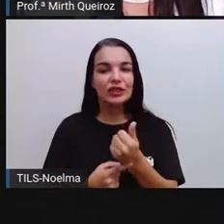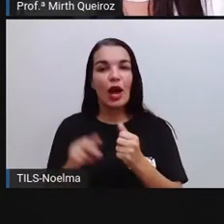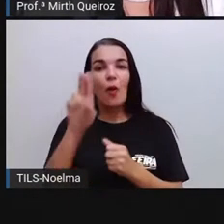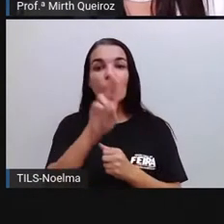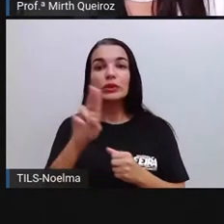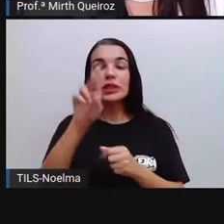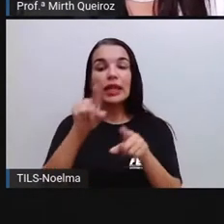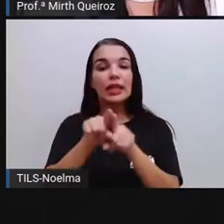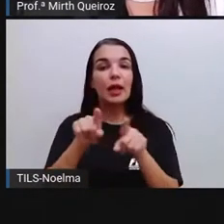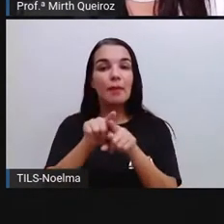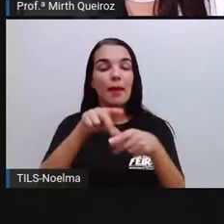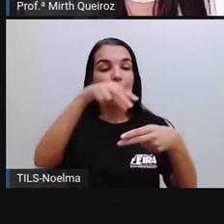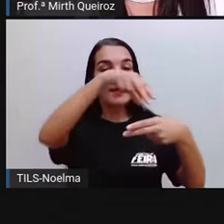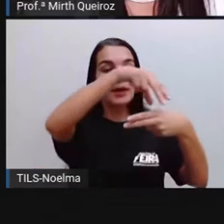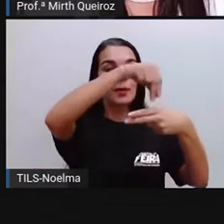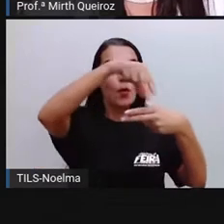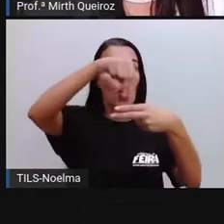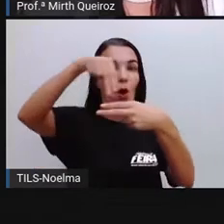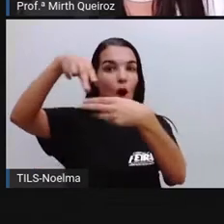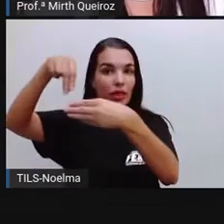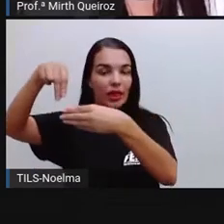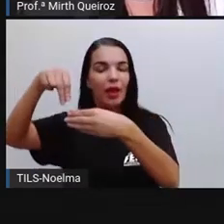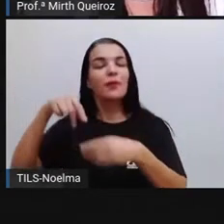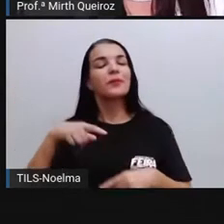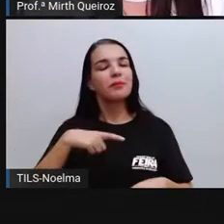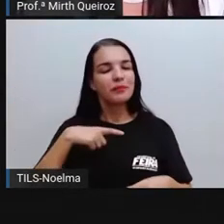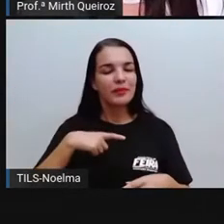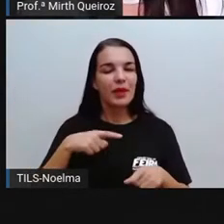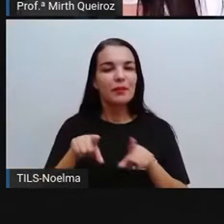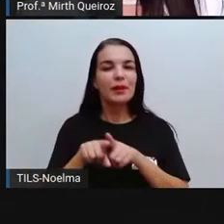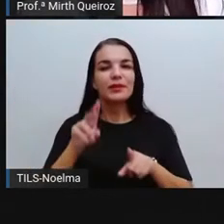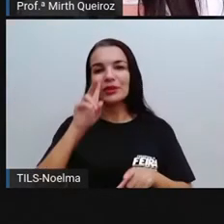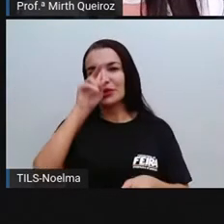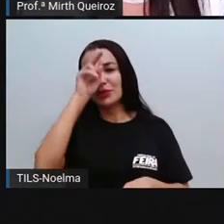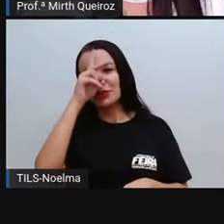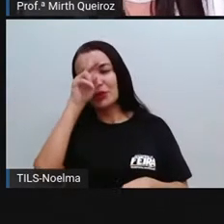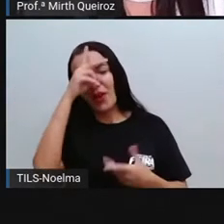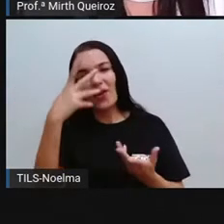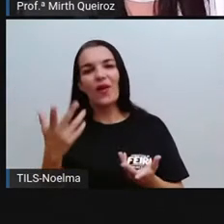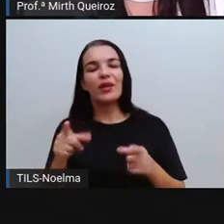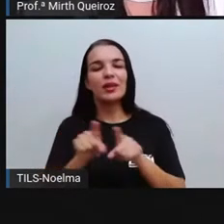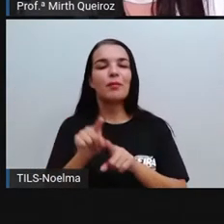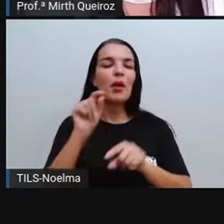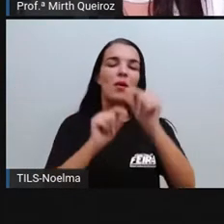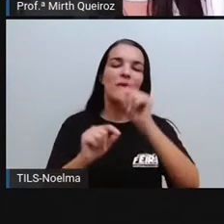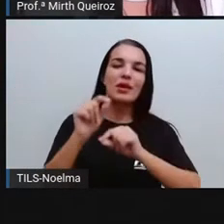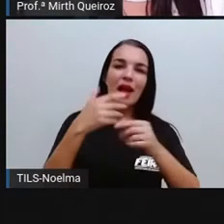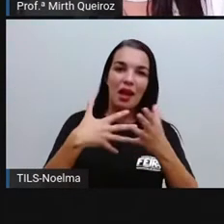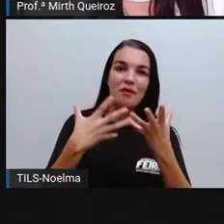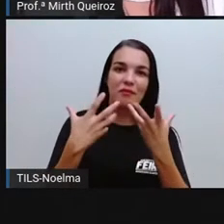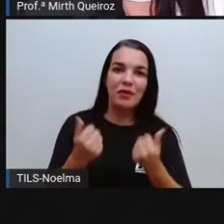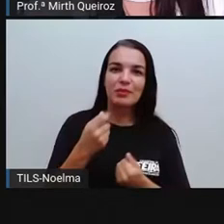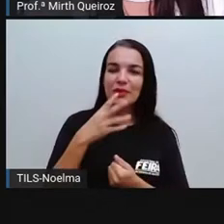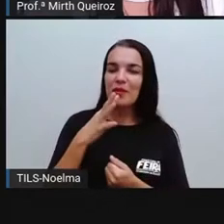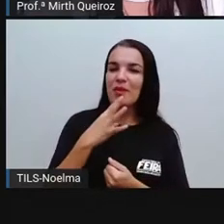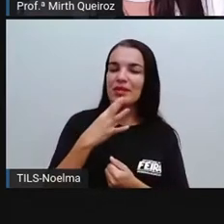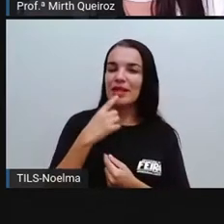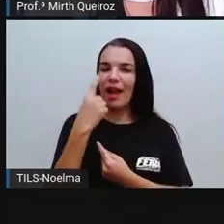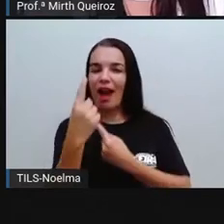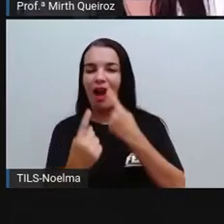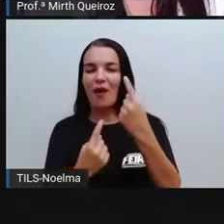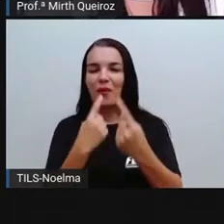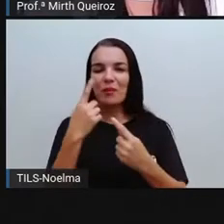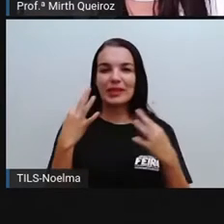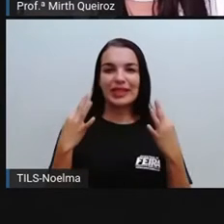A gente vai falar um pouquinho sobre a história, sobre o que é a xilogravura e nós vamos conhecer algumas técnicas